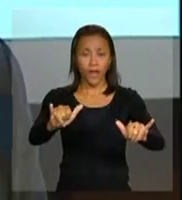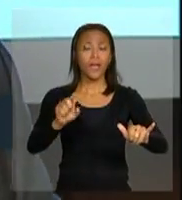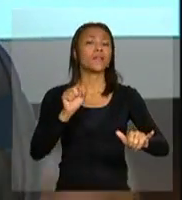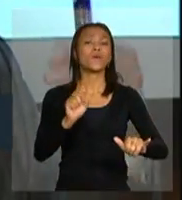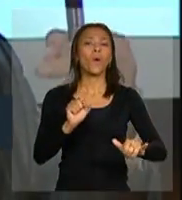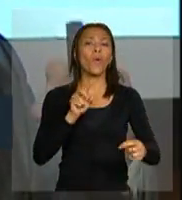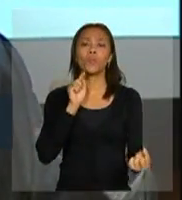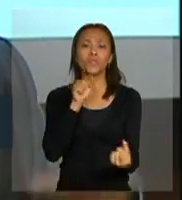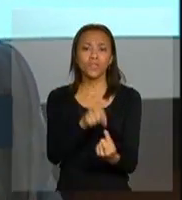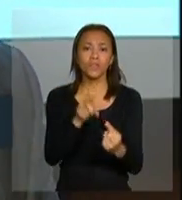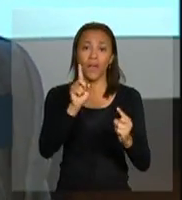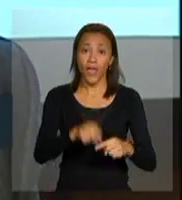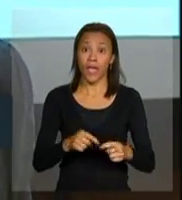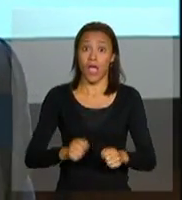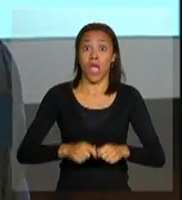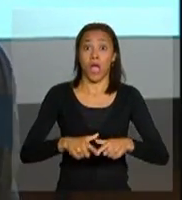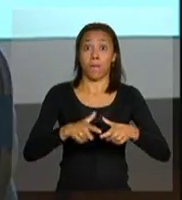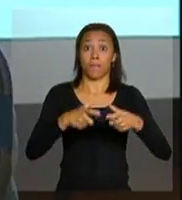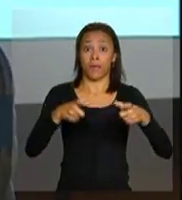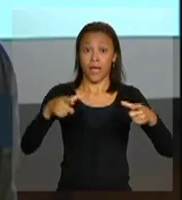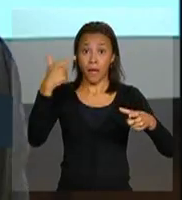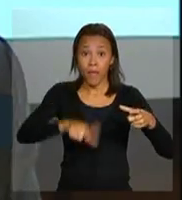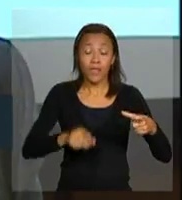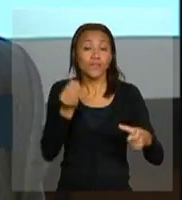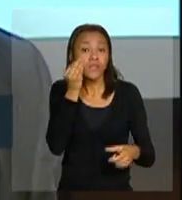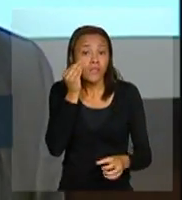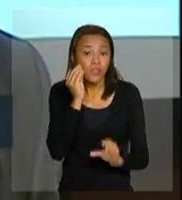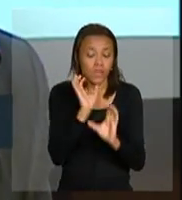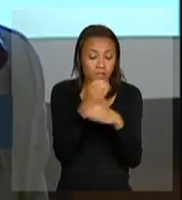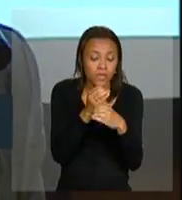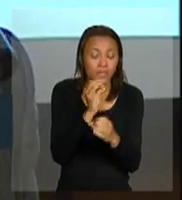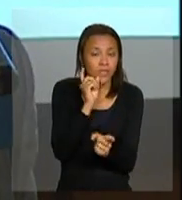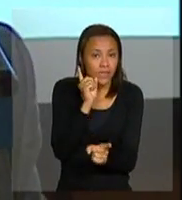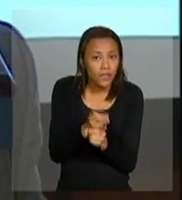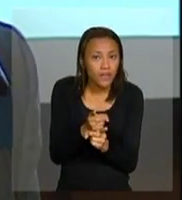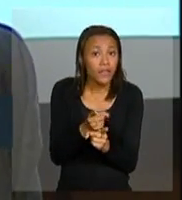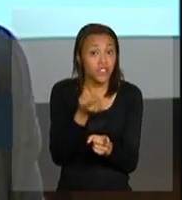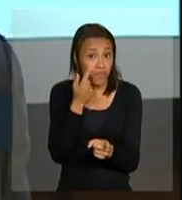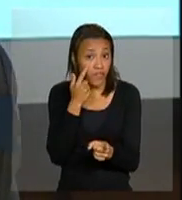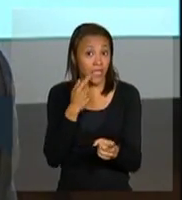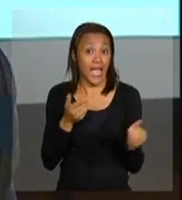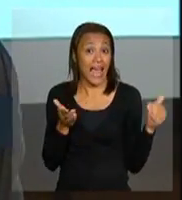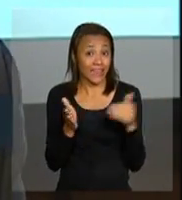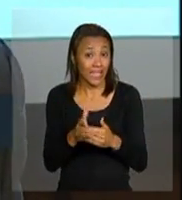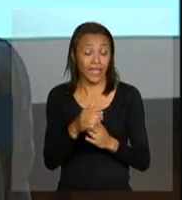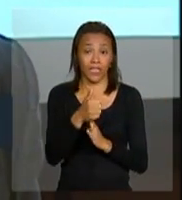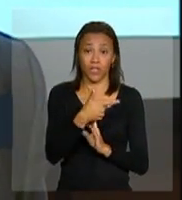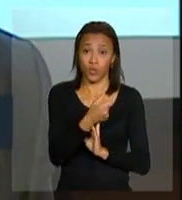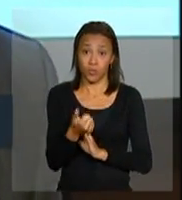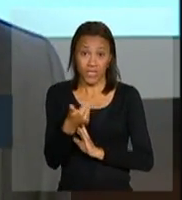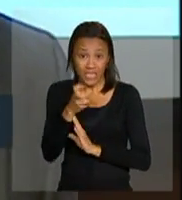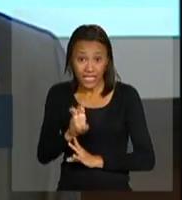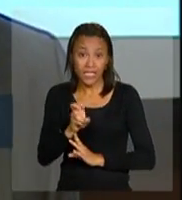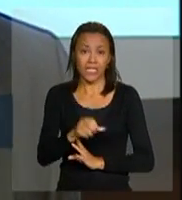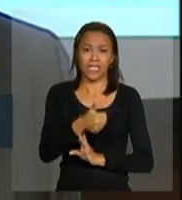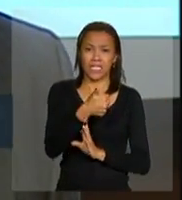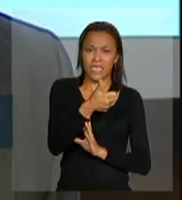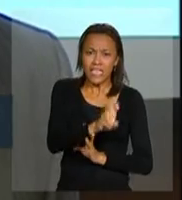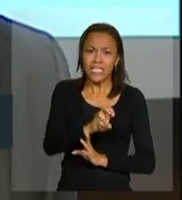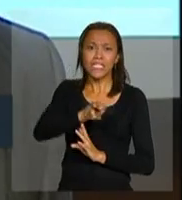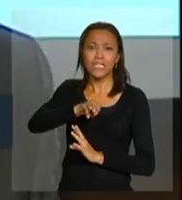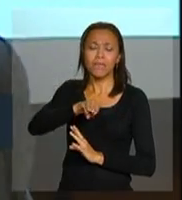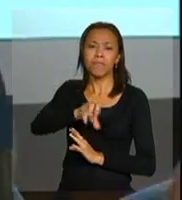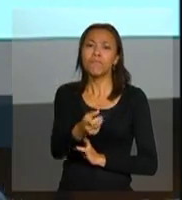ampliar a cobertura de testagem com vistas a alcançarmos, em 2015, 15 milhões de pessoas sob